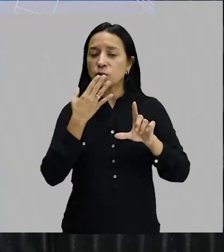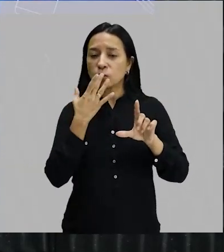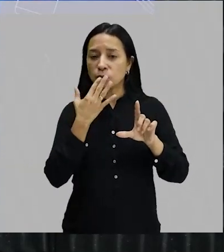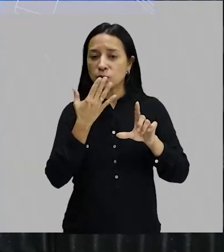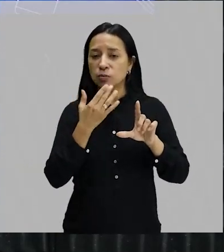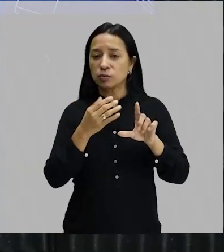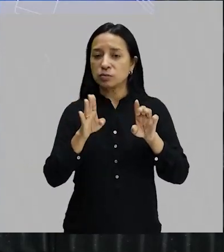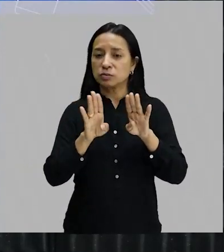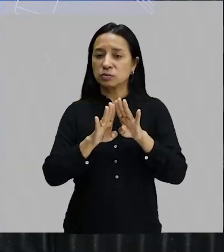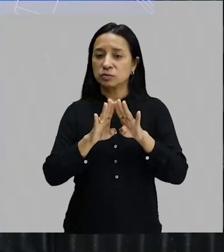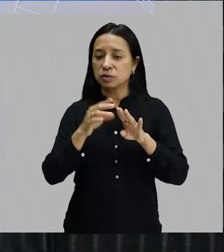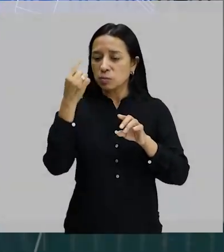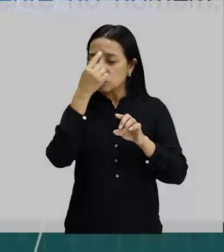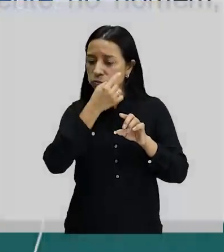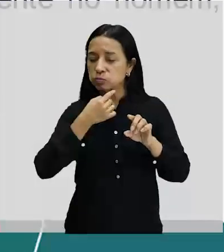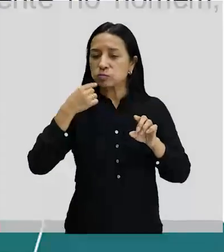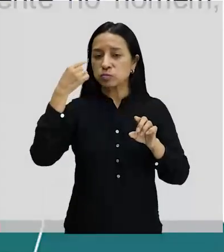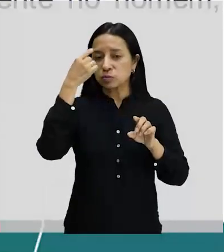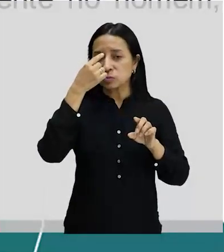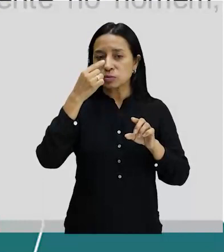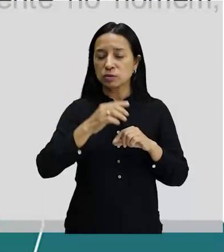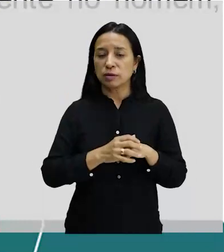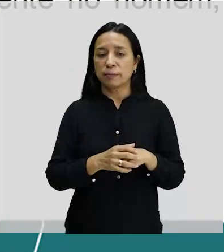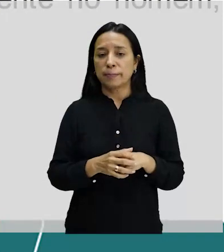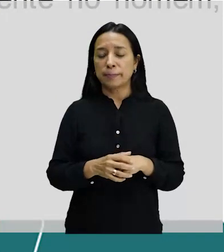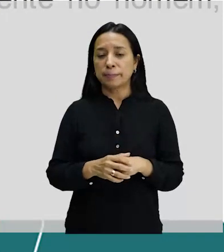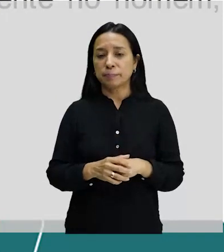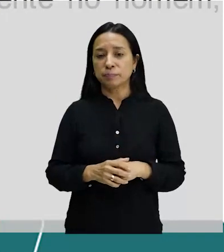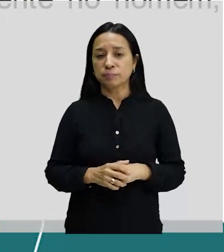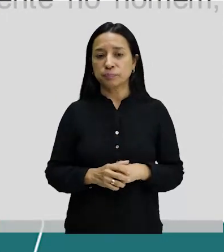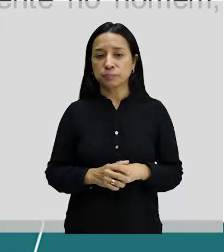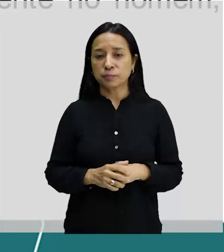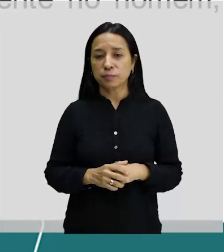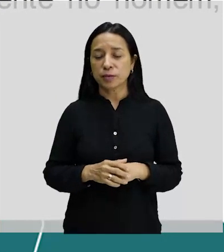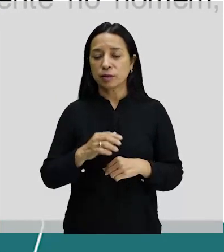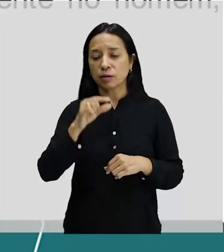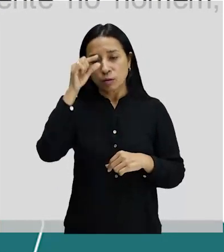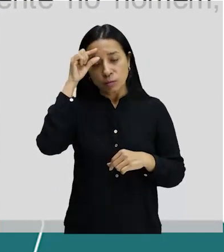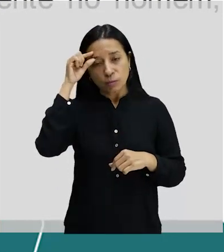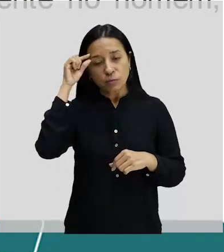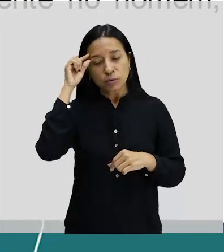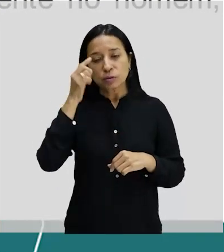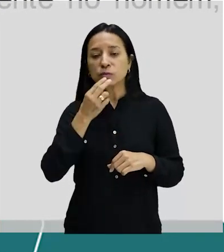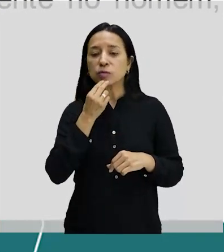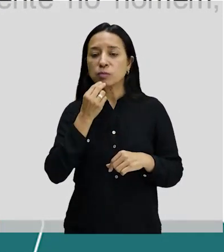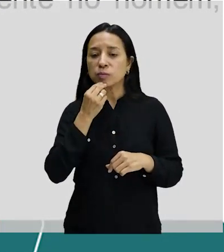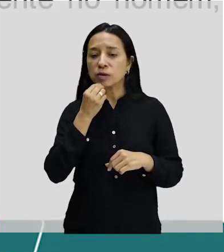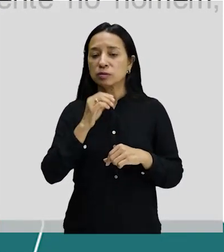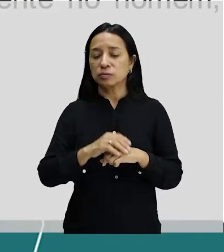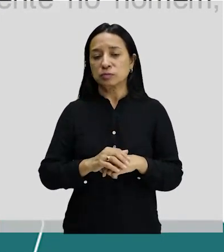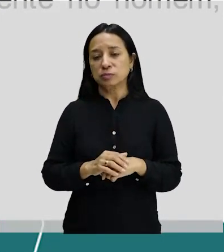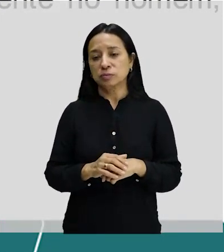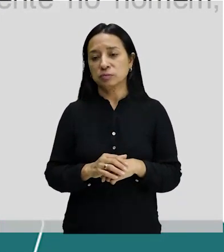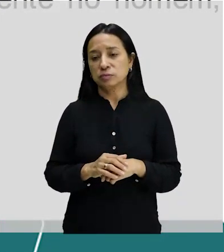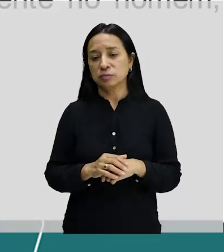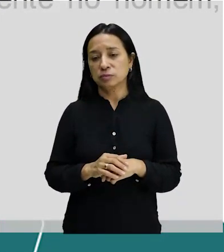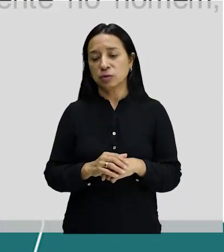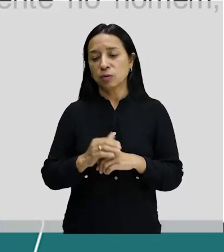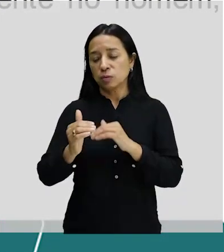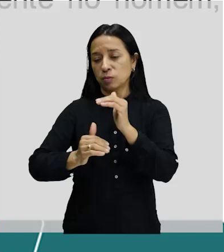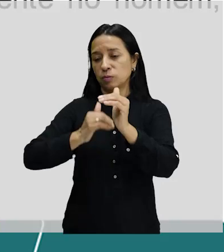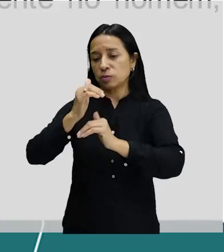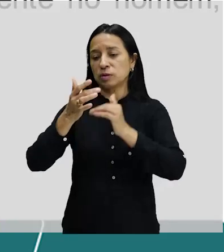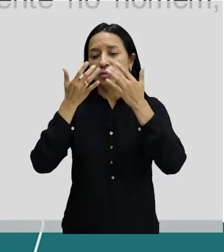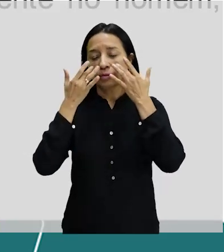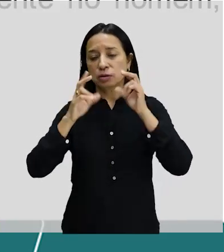expressionista. Aí, meu amigo, o Monteiro Lobato, que era mais conservador no que se tratava do processo de artes